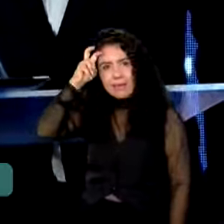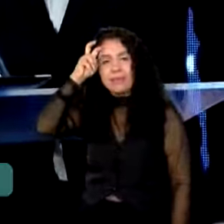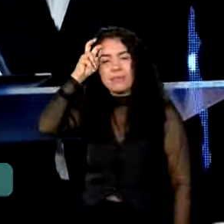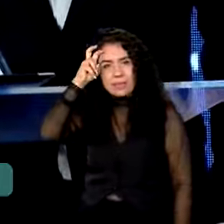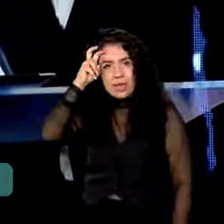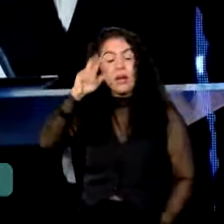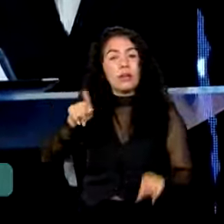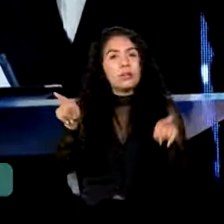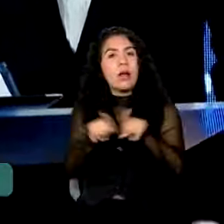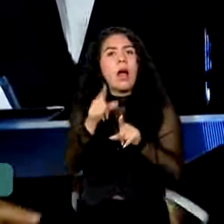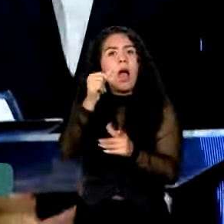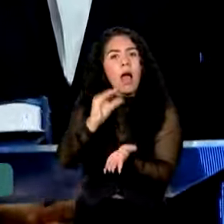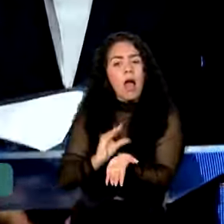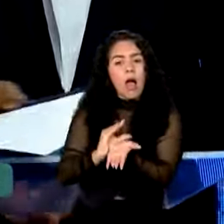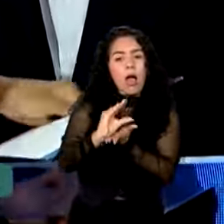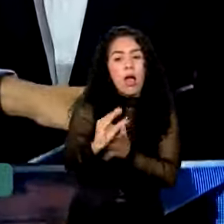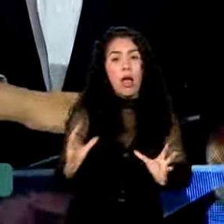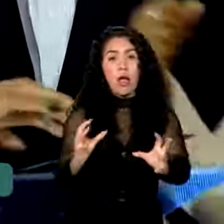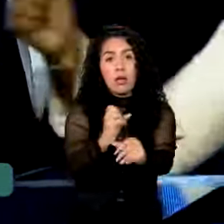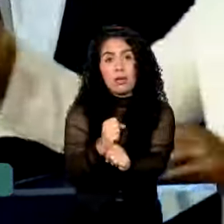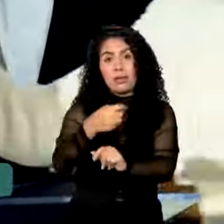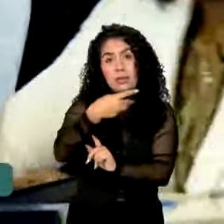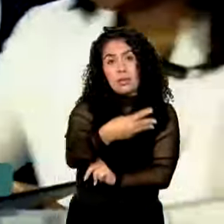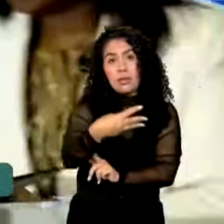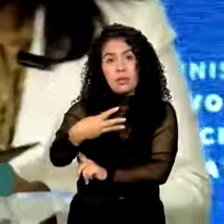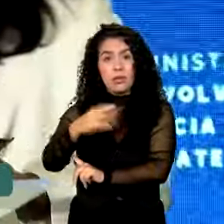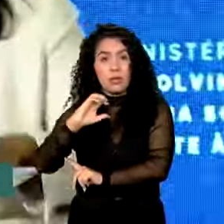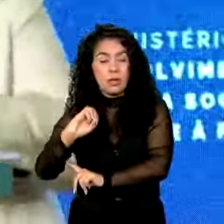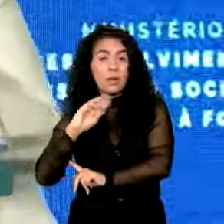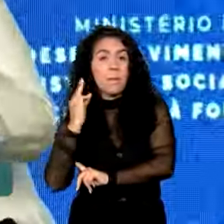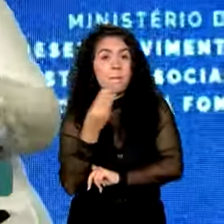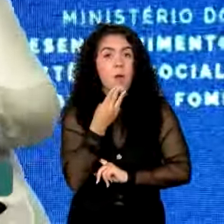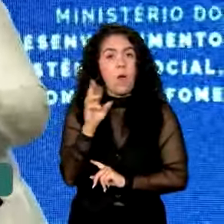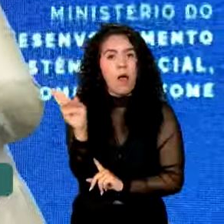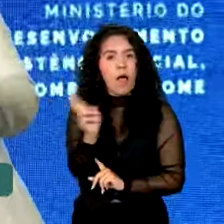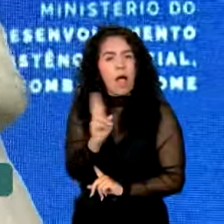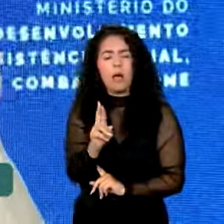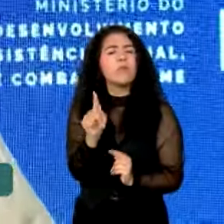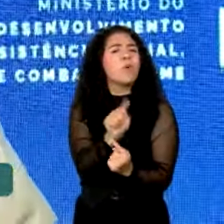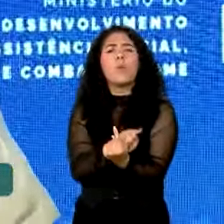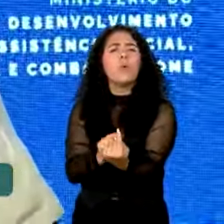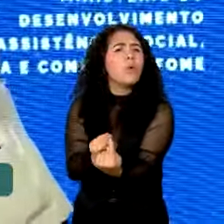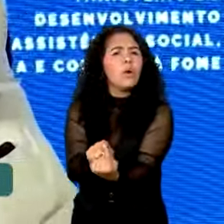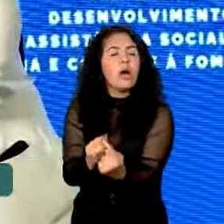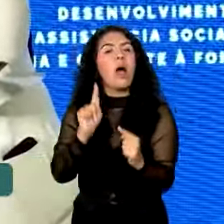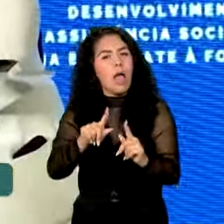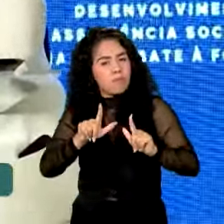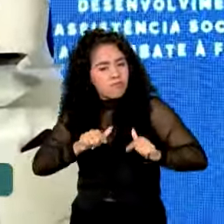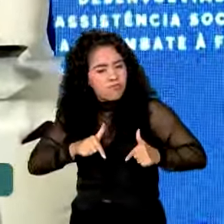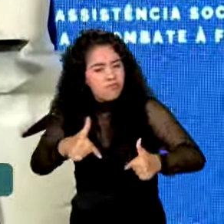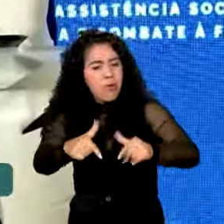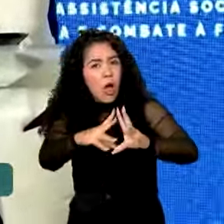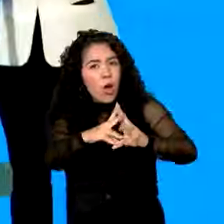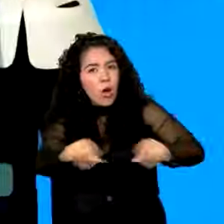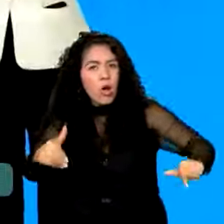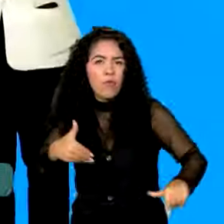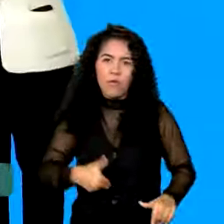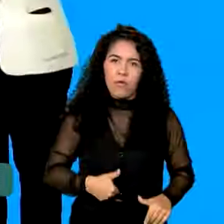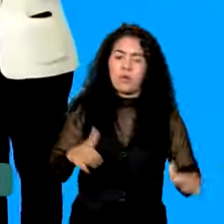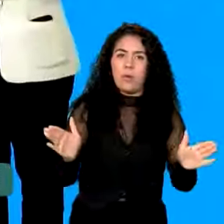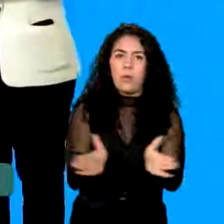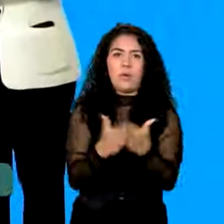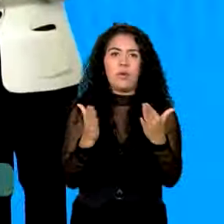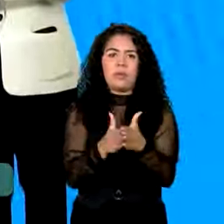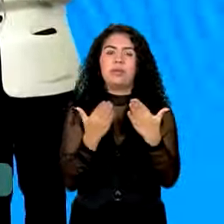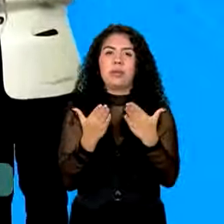Com um investimento de 330 milhões de reais, o objetivo é combater a fome e a pobreza com